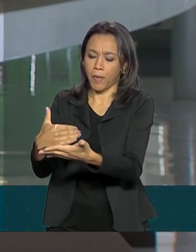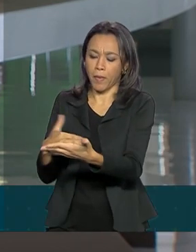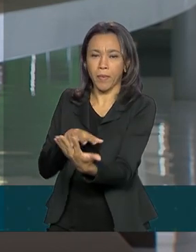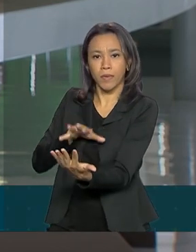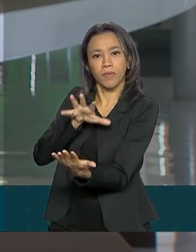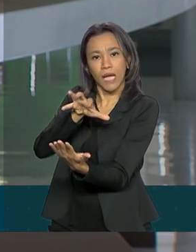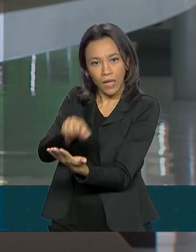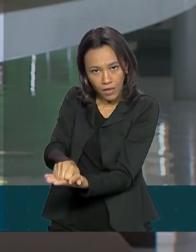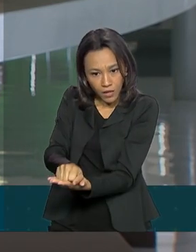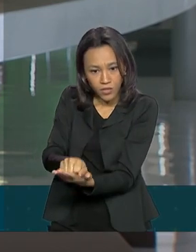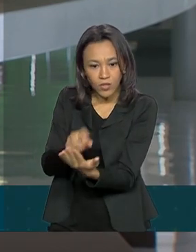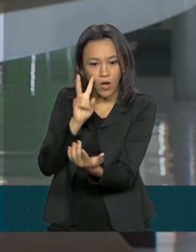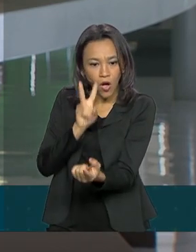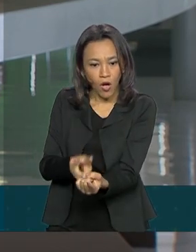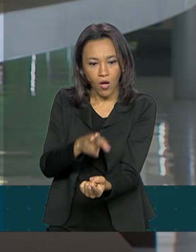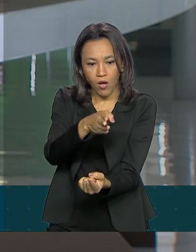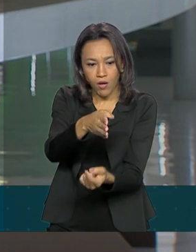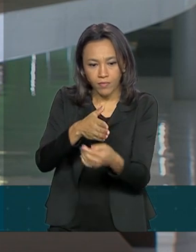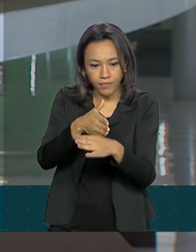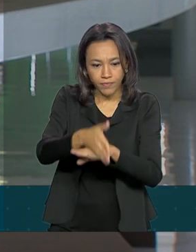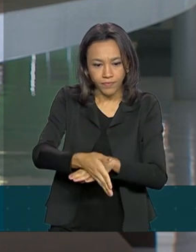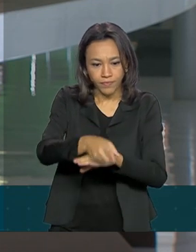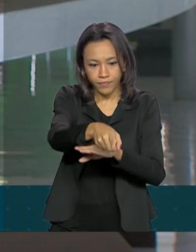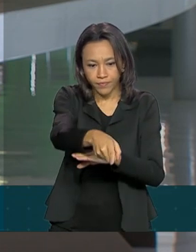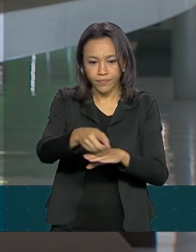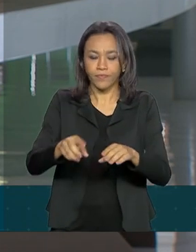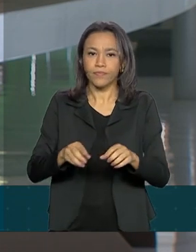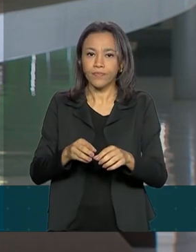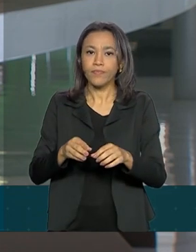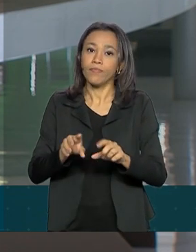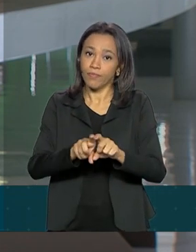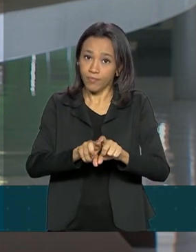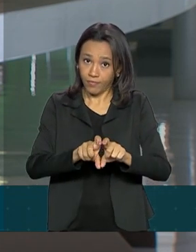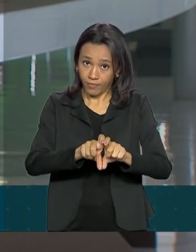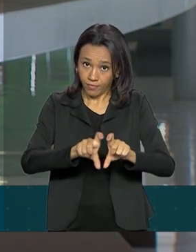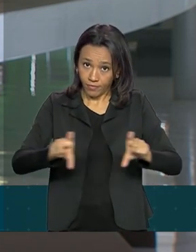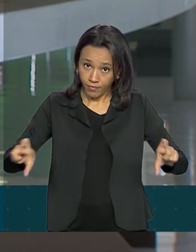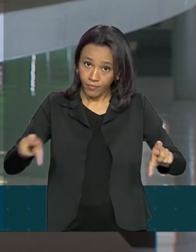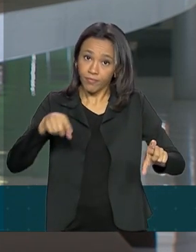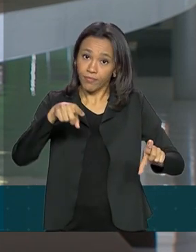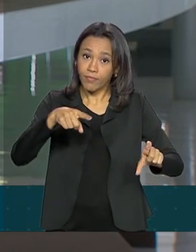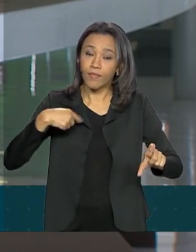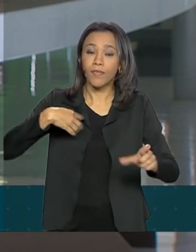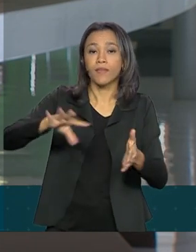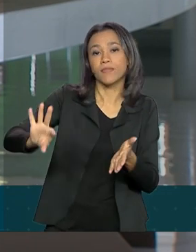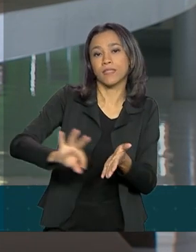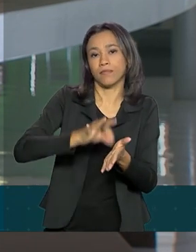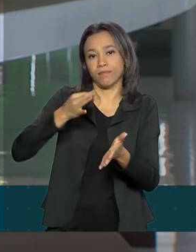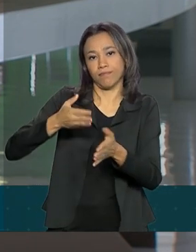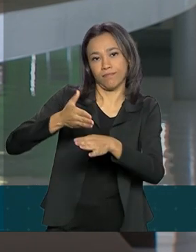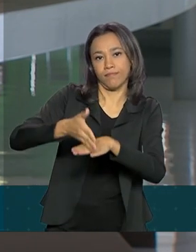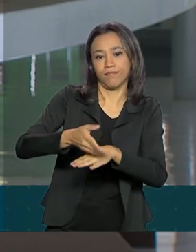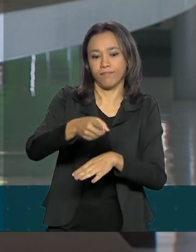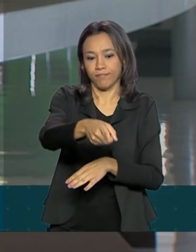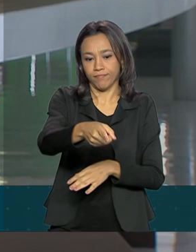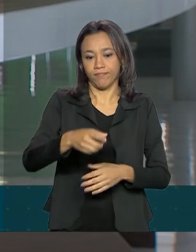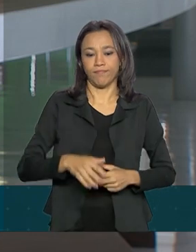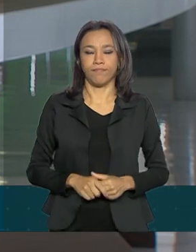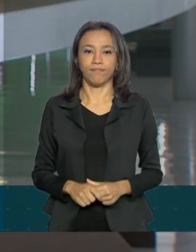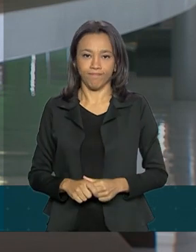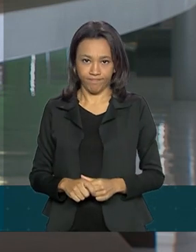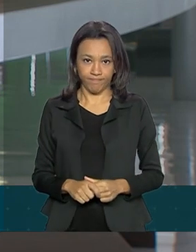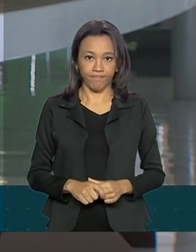aparecer na tela para vocês agora, que é o sgts.unasus.gov.br barra